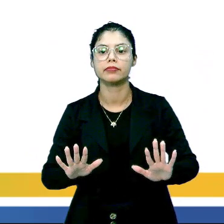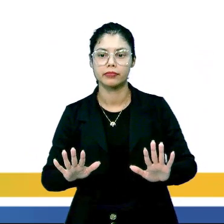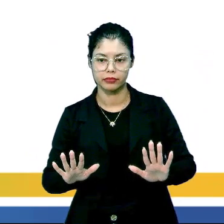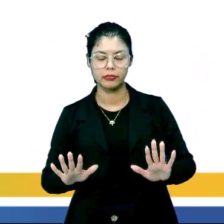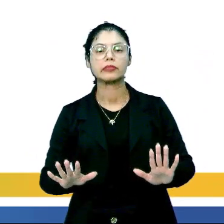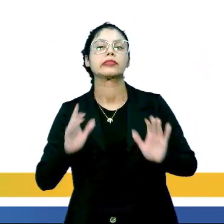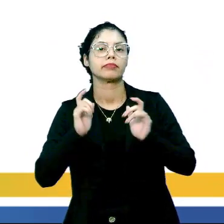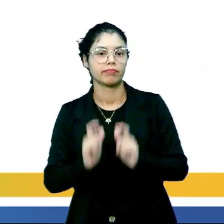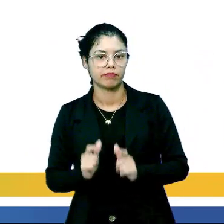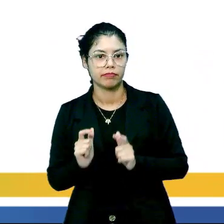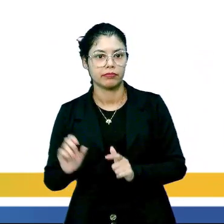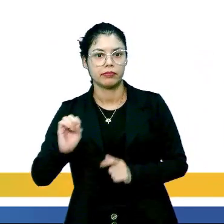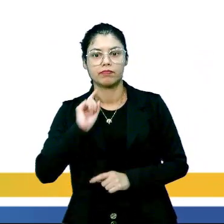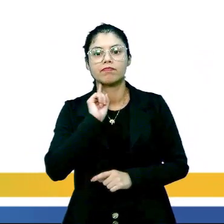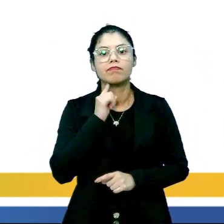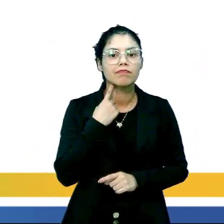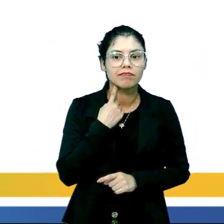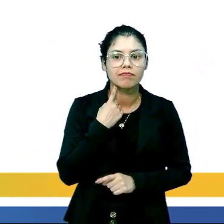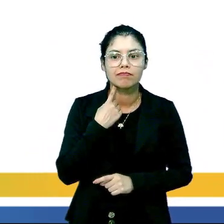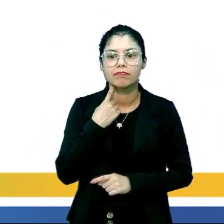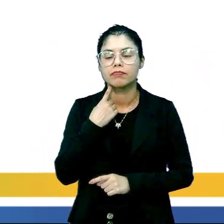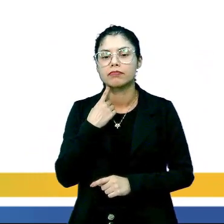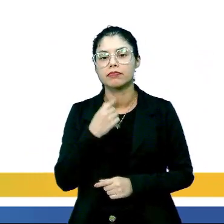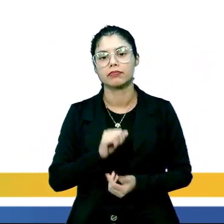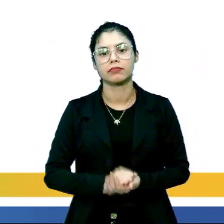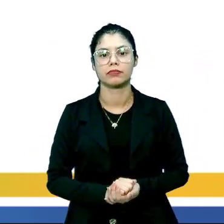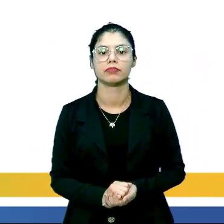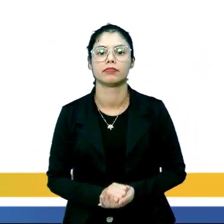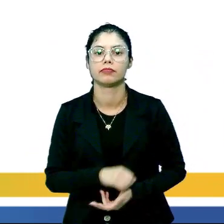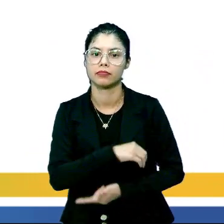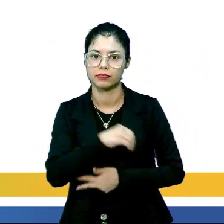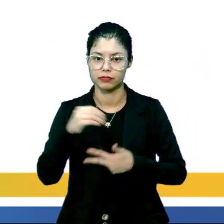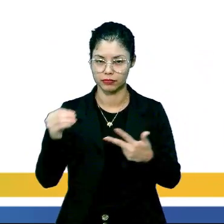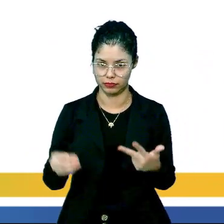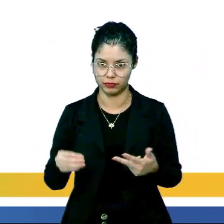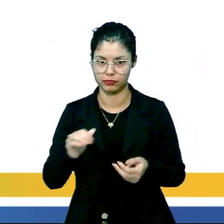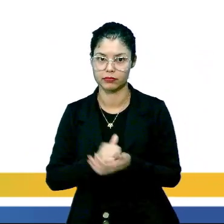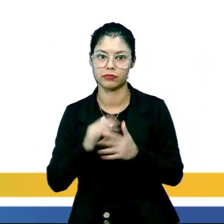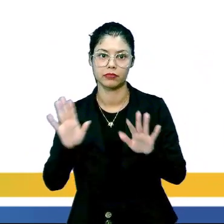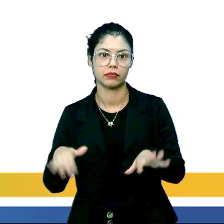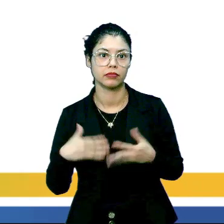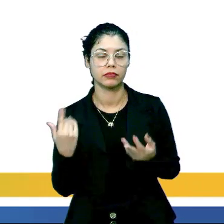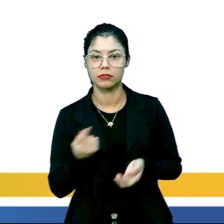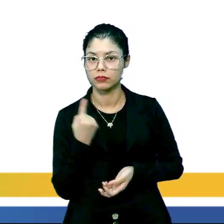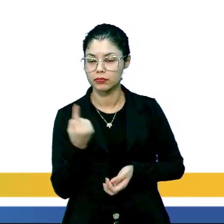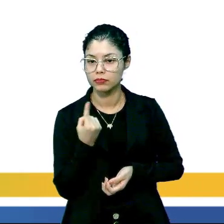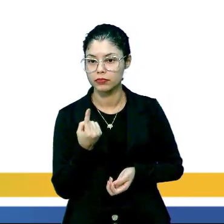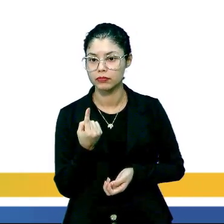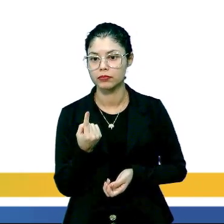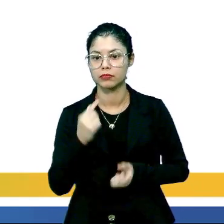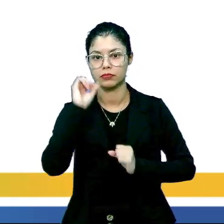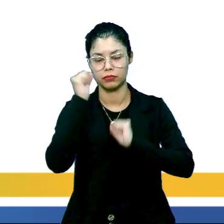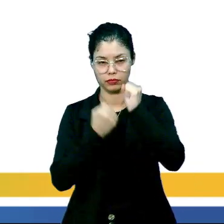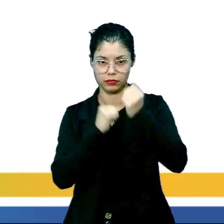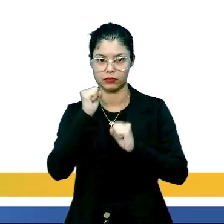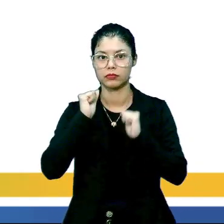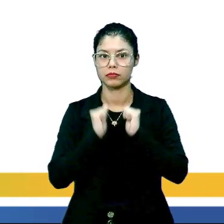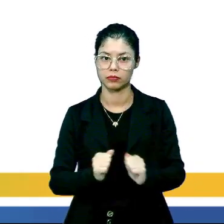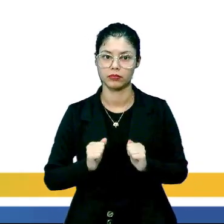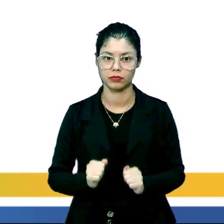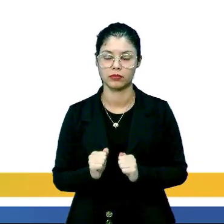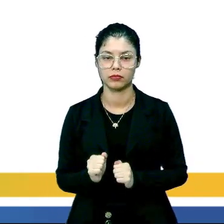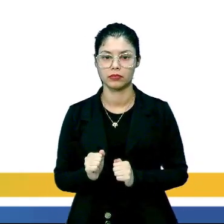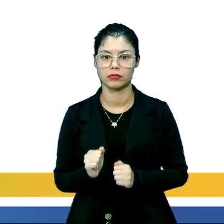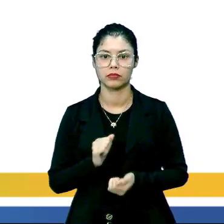é onde acontece a poluição ambiental. Aí é onde o Enem vai pegar. Então, qual é a única maneira que uma usina nuclear pode